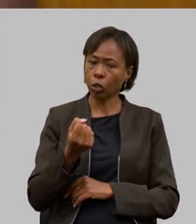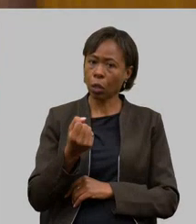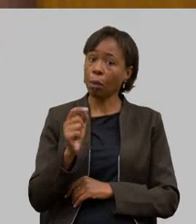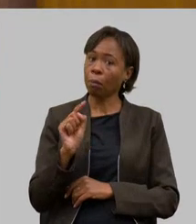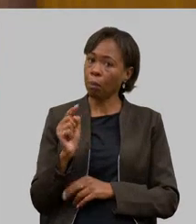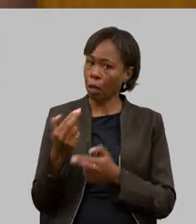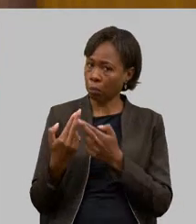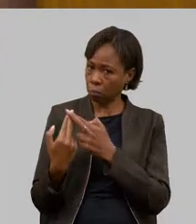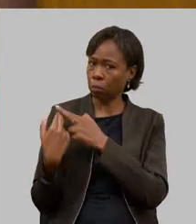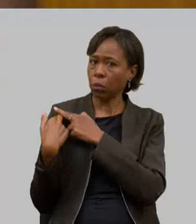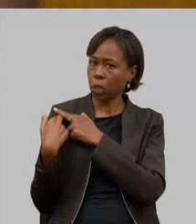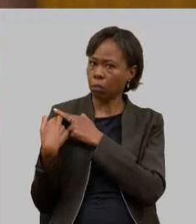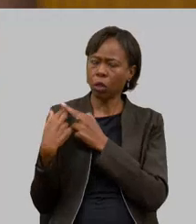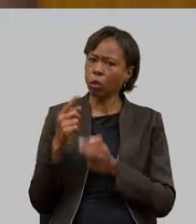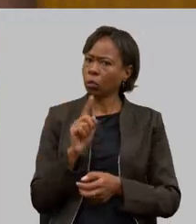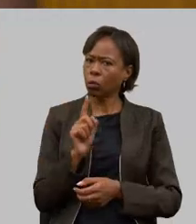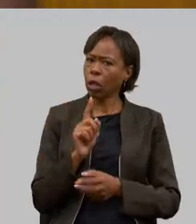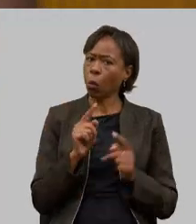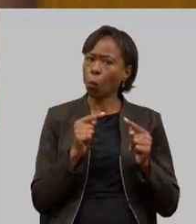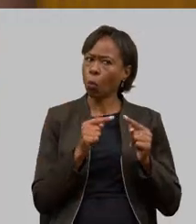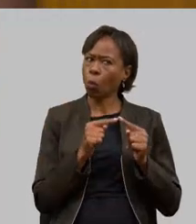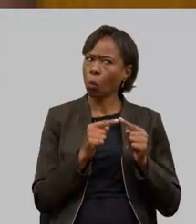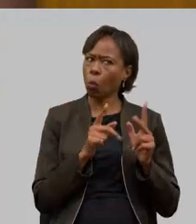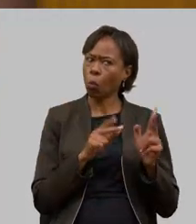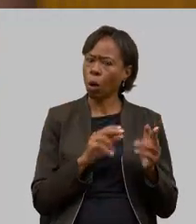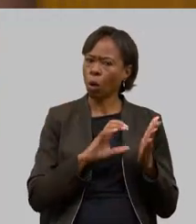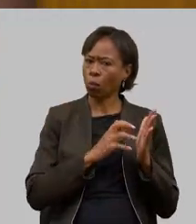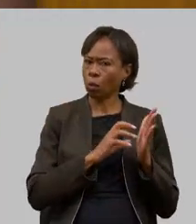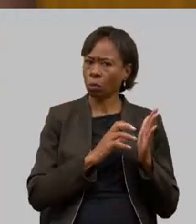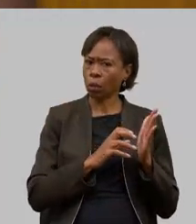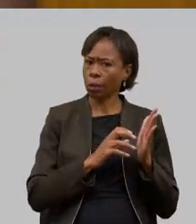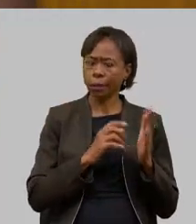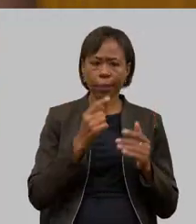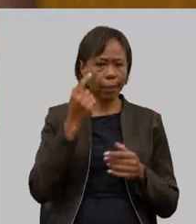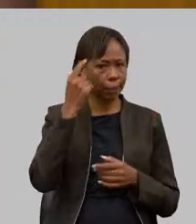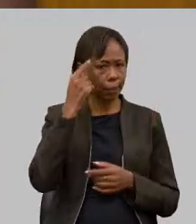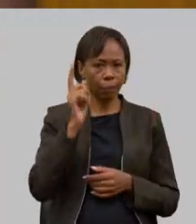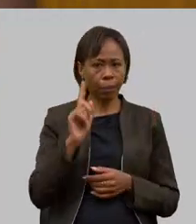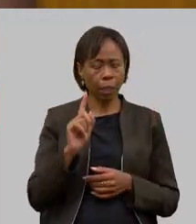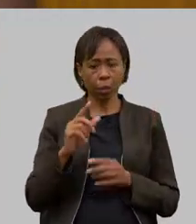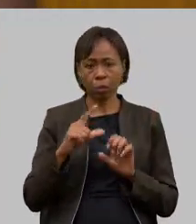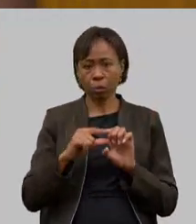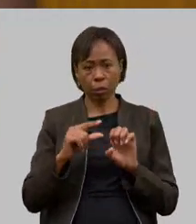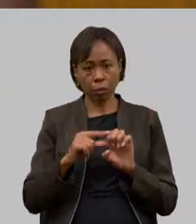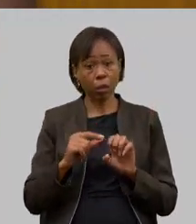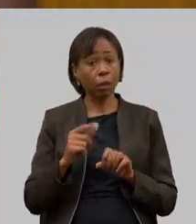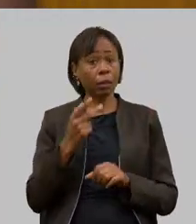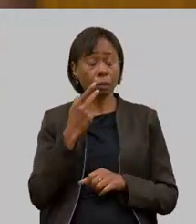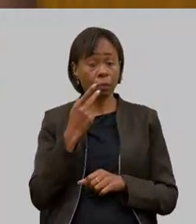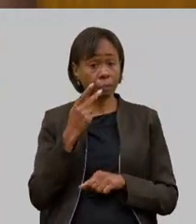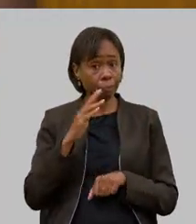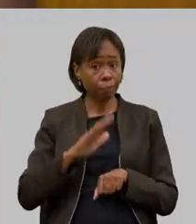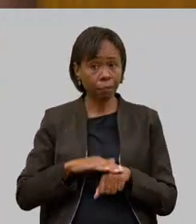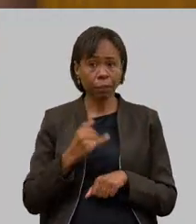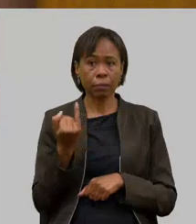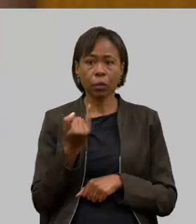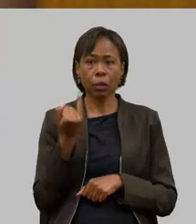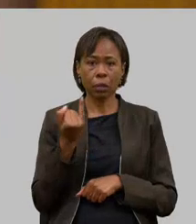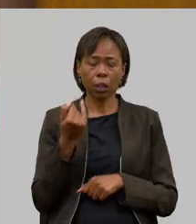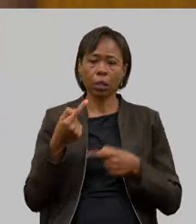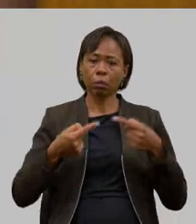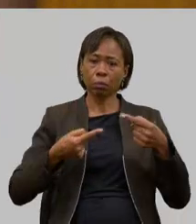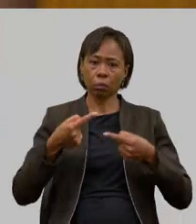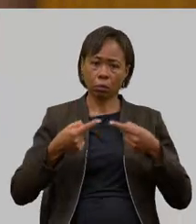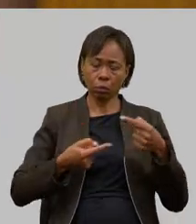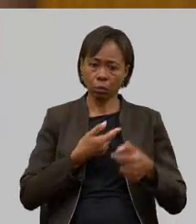desgoverno do PT que não pensa no empreendedor e frisar a importância dessas políticas públicas e